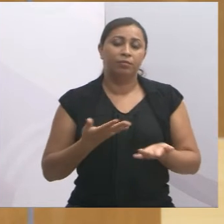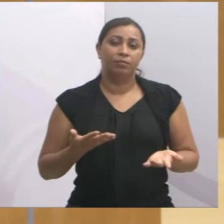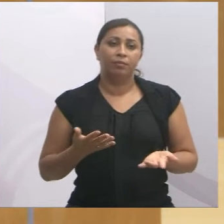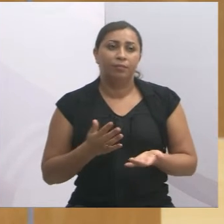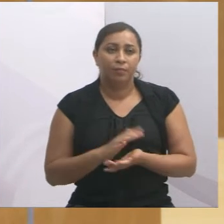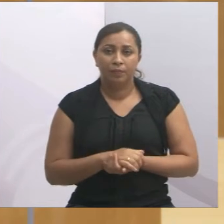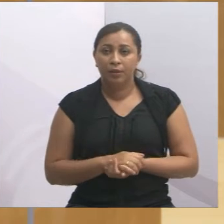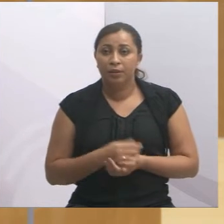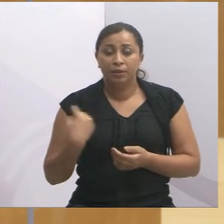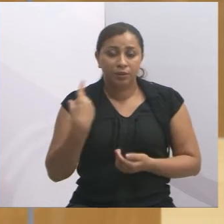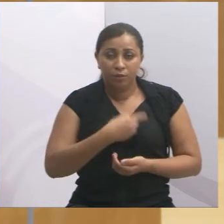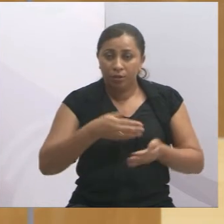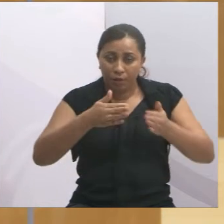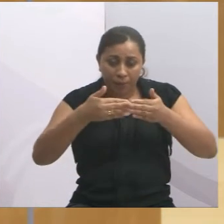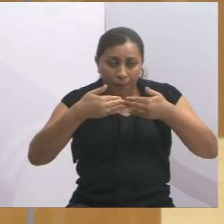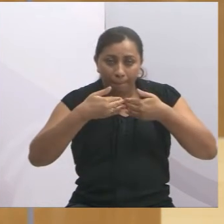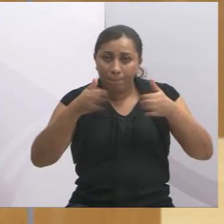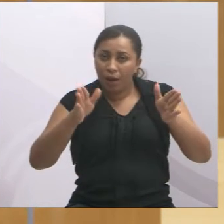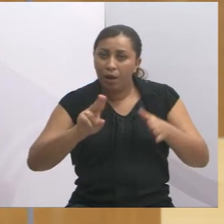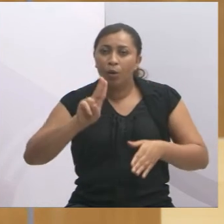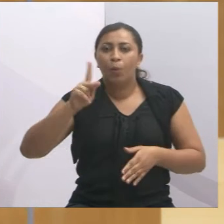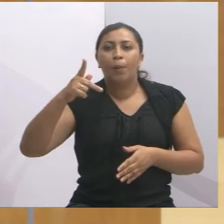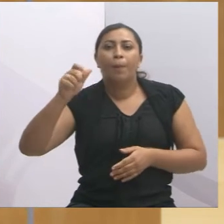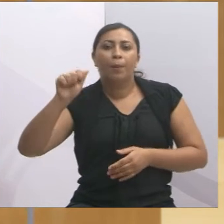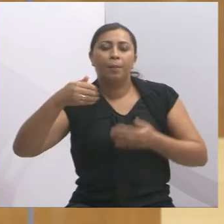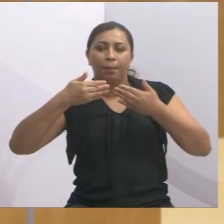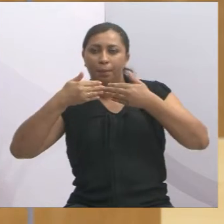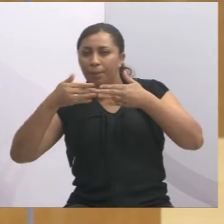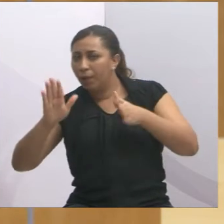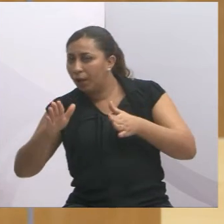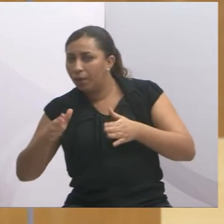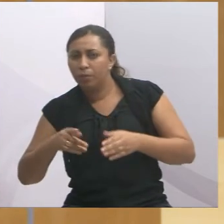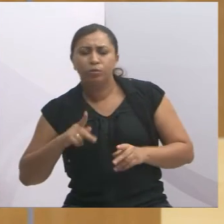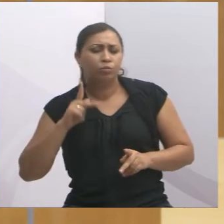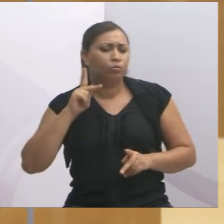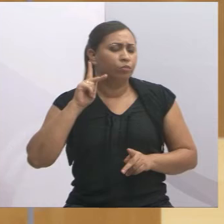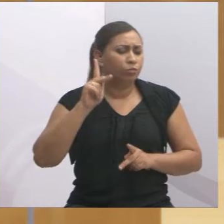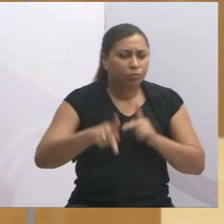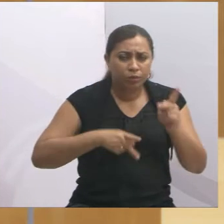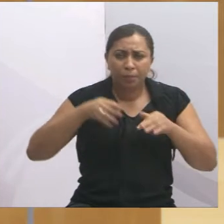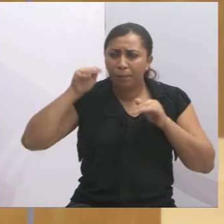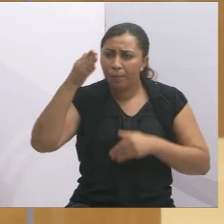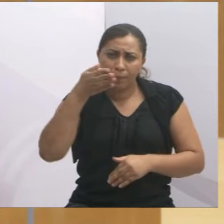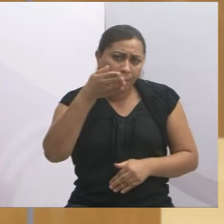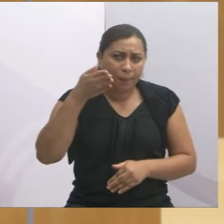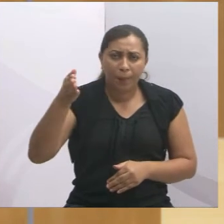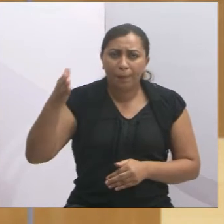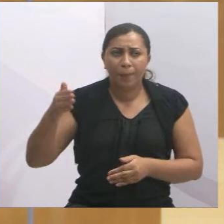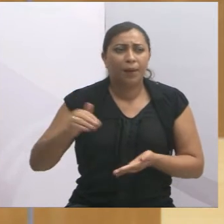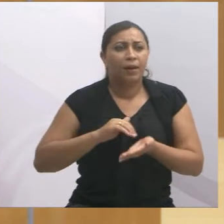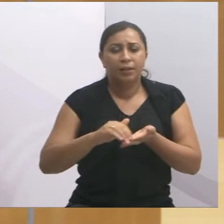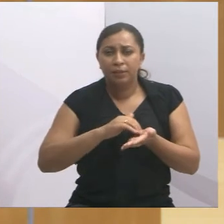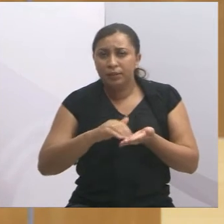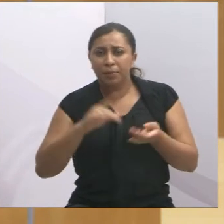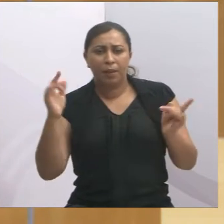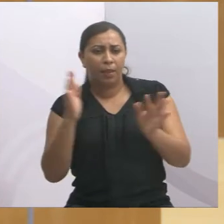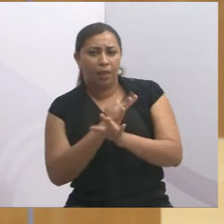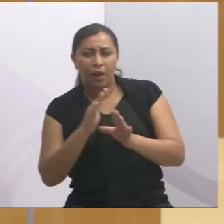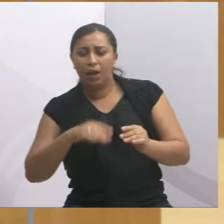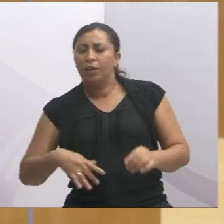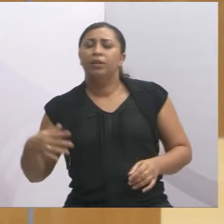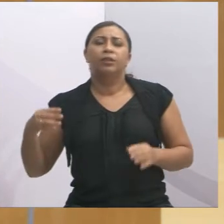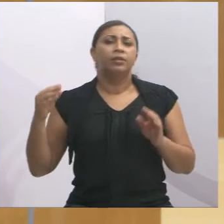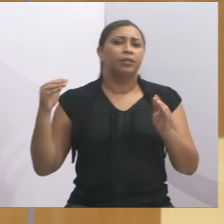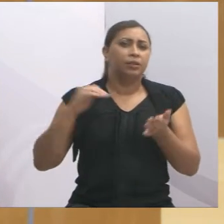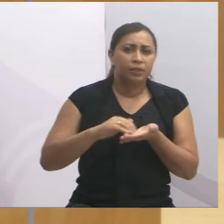tem jeito, é porta aberta, você chega no UPA, é porta aberta para atender todo mundo, e você vê aquela Secretaria se virando, e